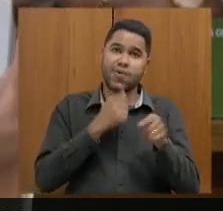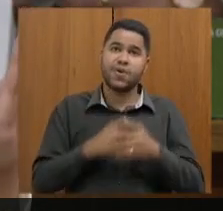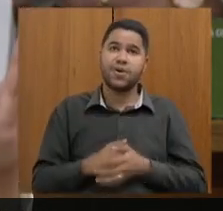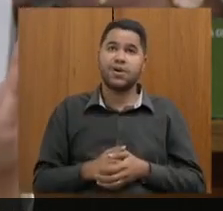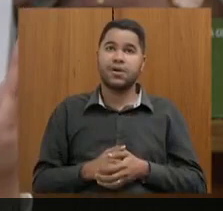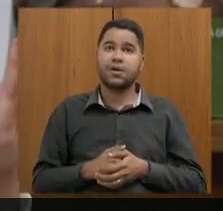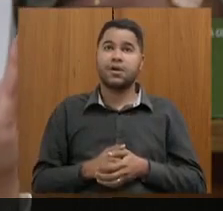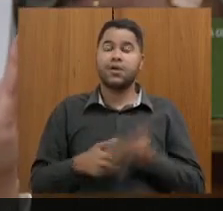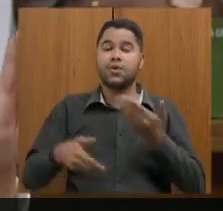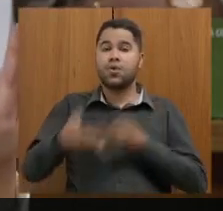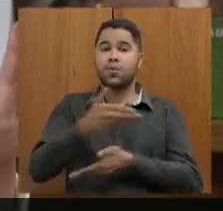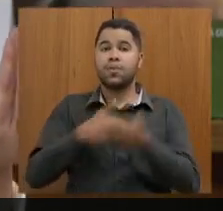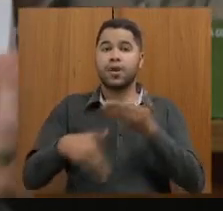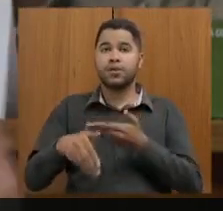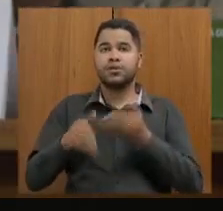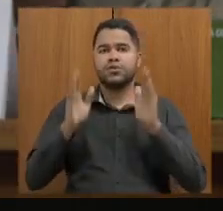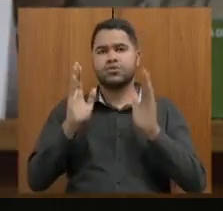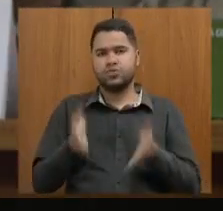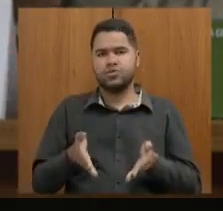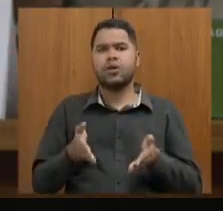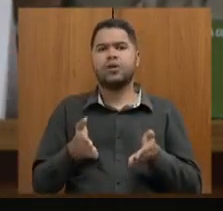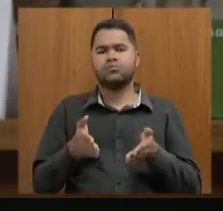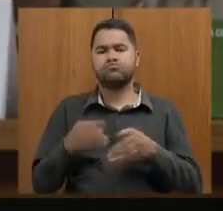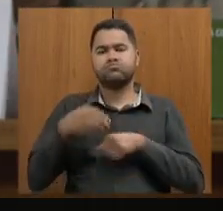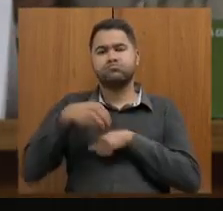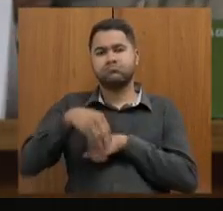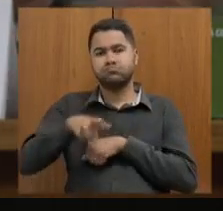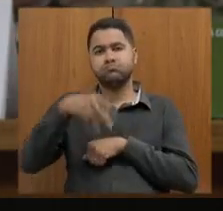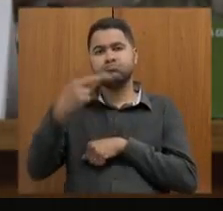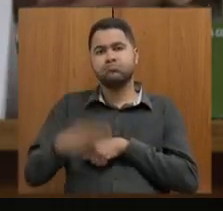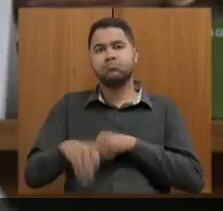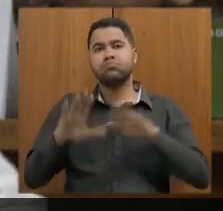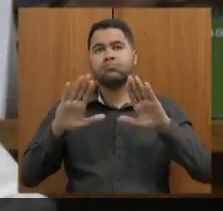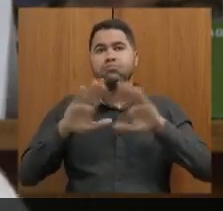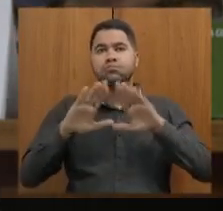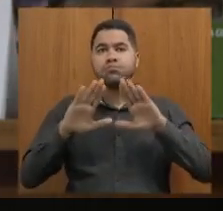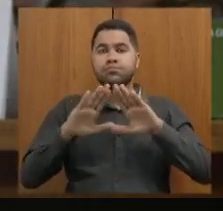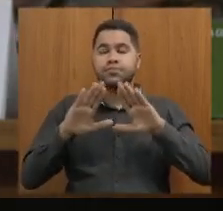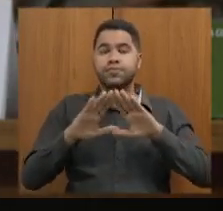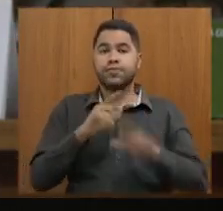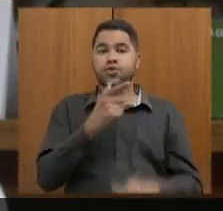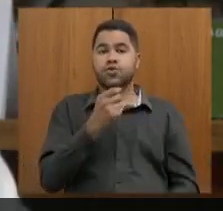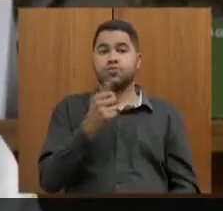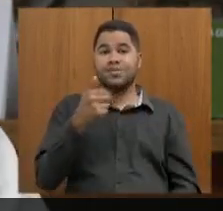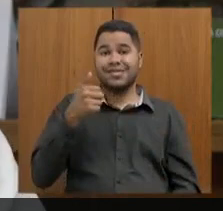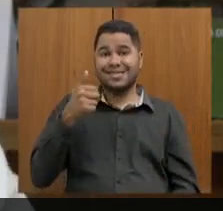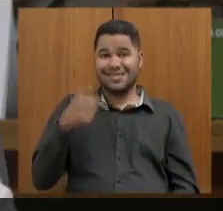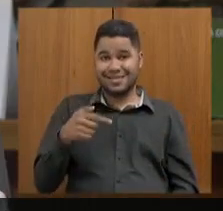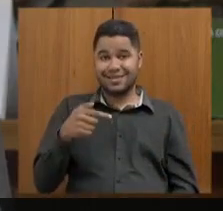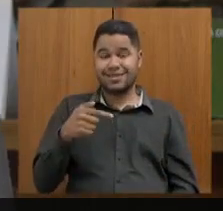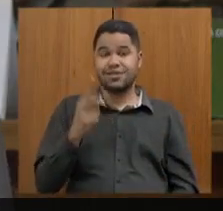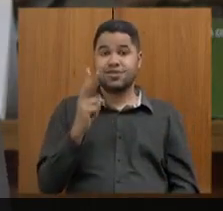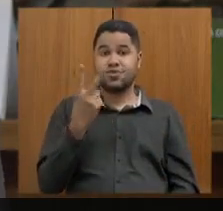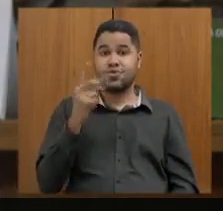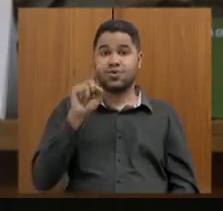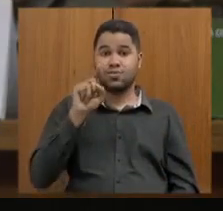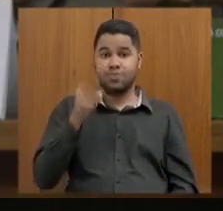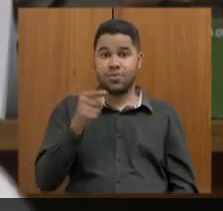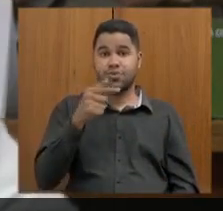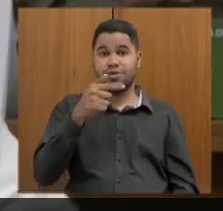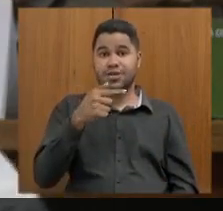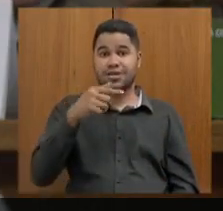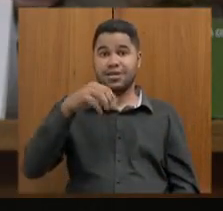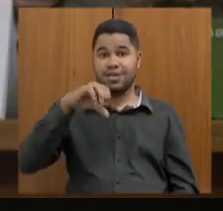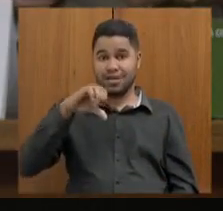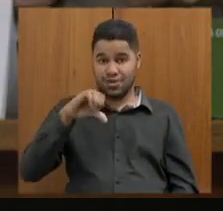e aí eu queria compartilhar esse número, acho que ele já foi compartilhado com essa casa também, no edital de 2017, houve 2.079 vagas